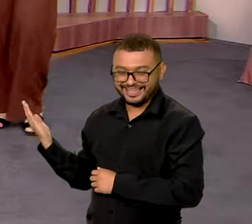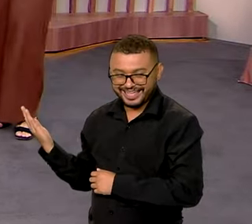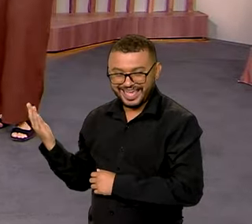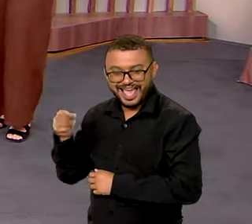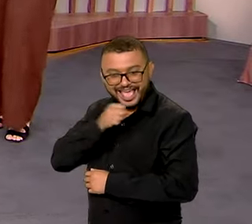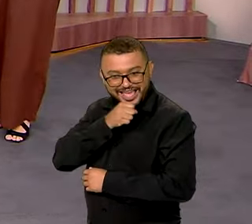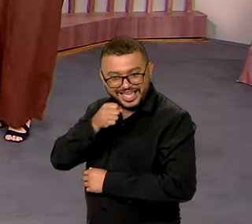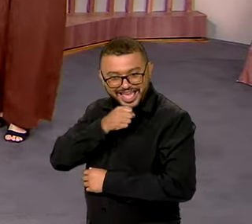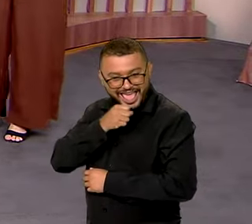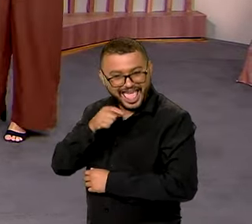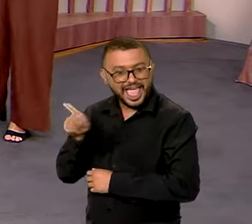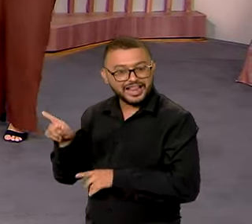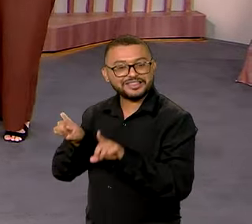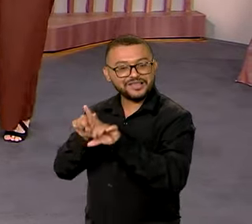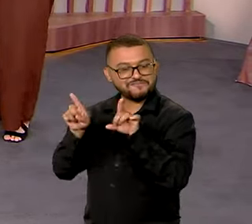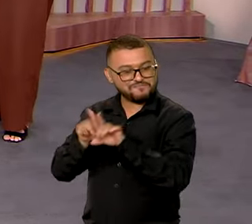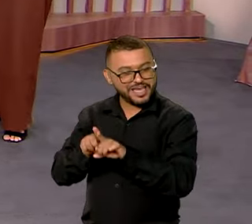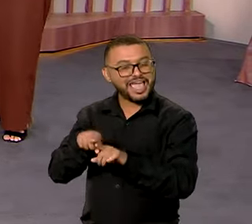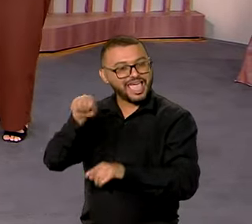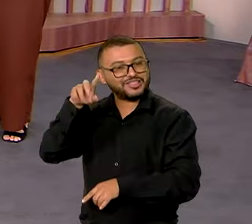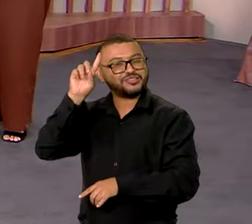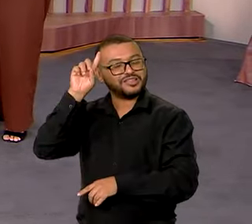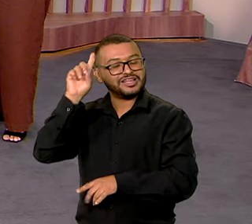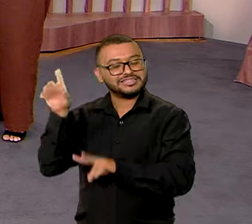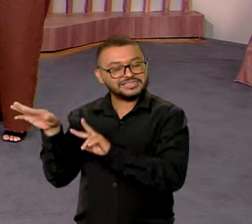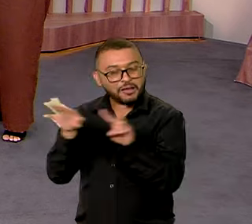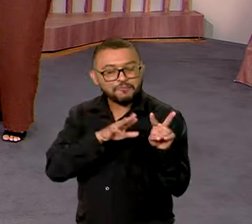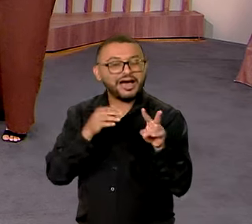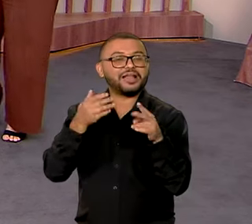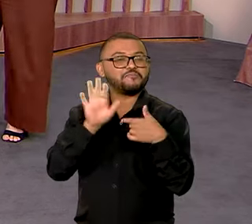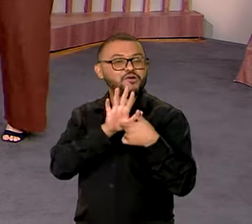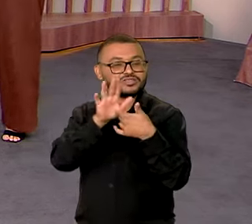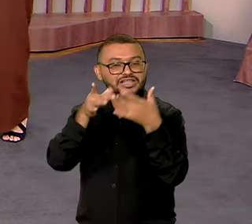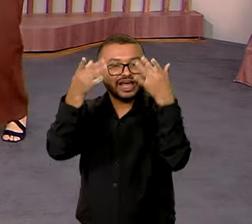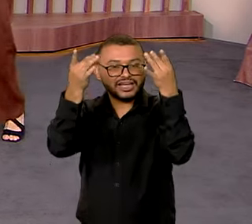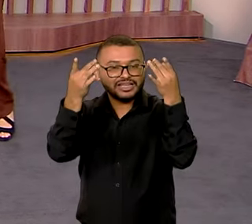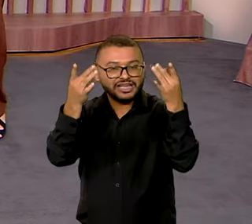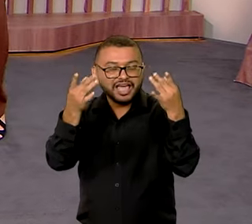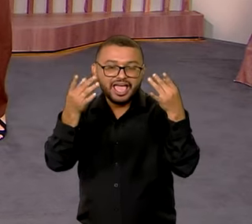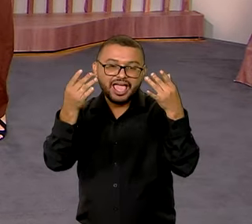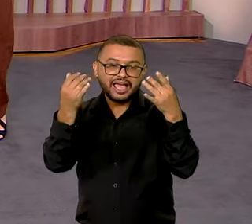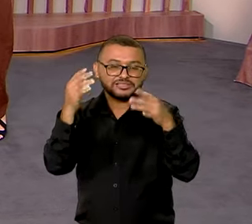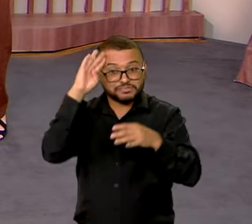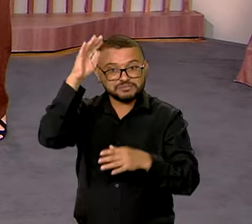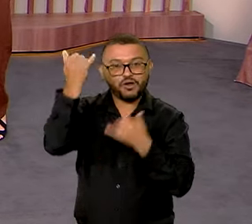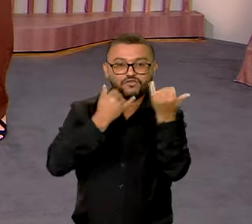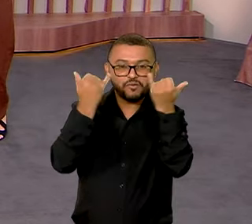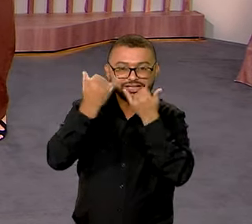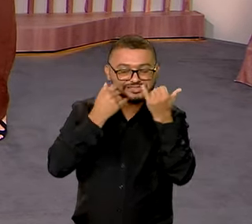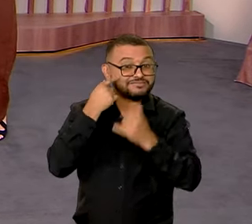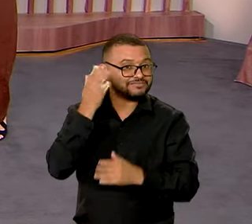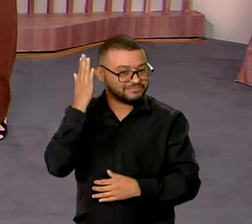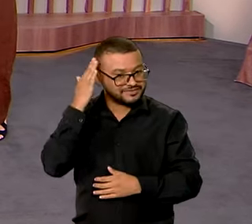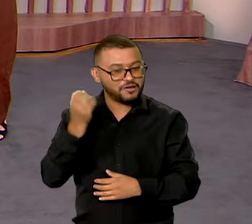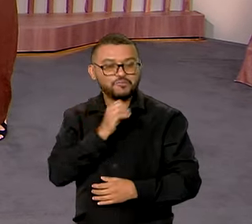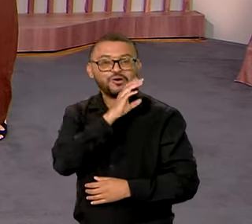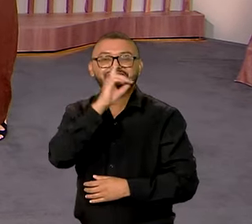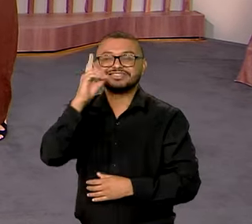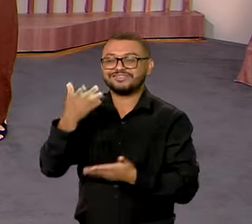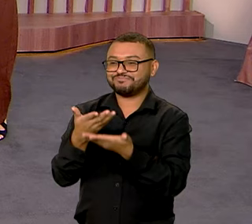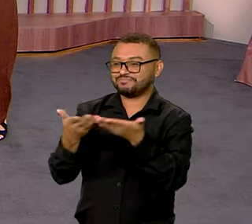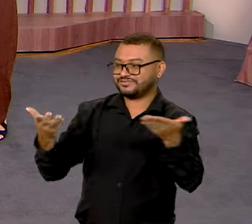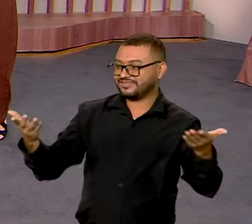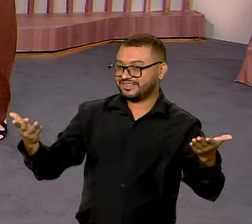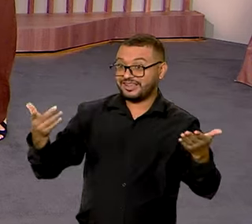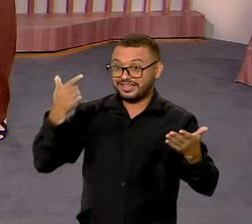nossa apresentadora, que comanda o programa semanal. Vai trazer os destaques da edição de hoje. Bom dia, Karine. Bom dia, Vanessa. Bom dia para você que